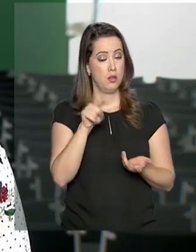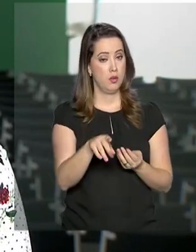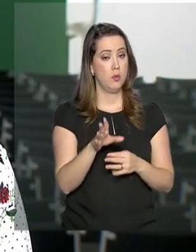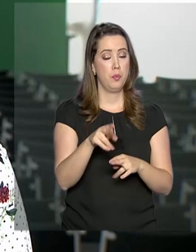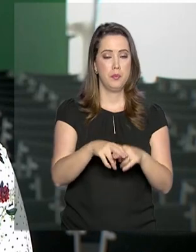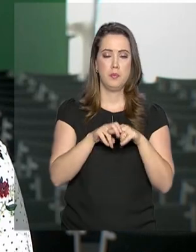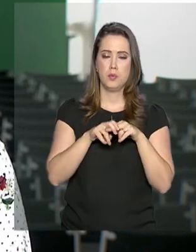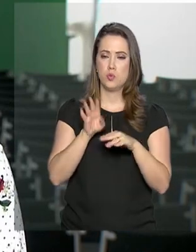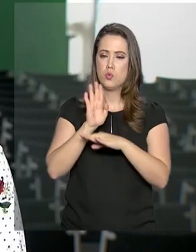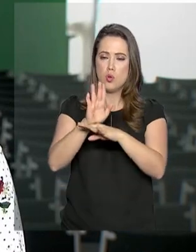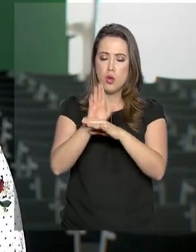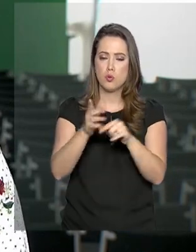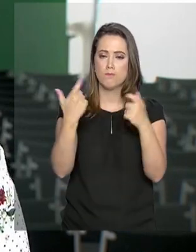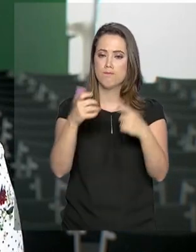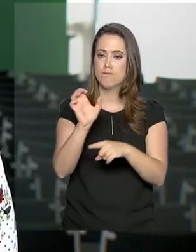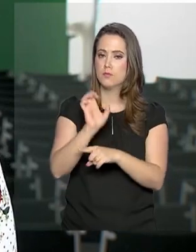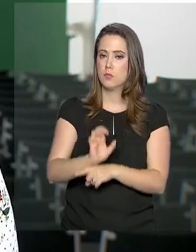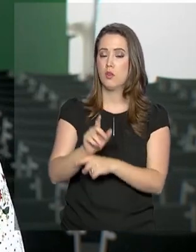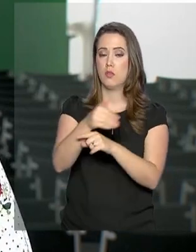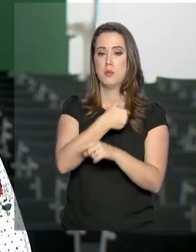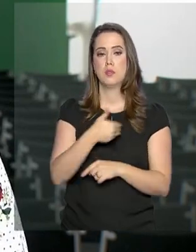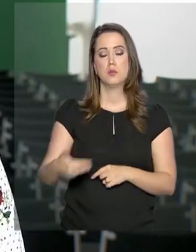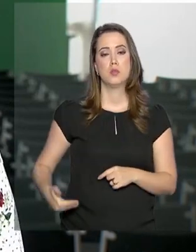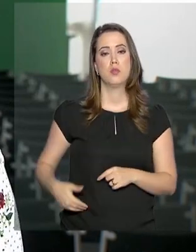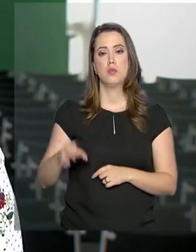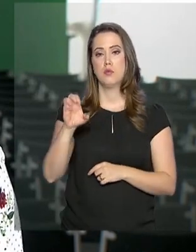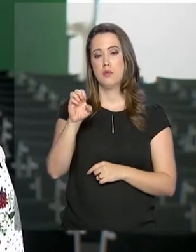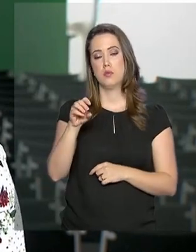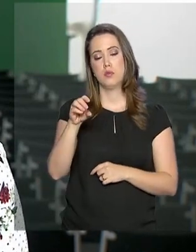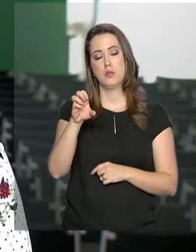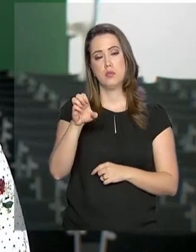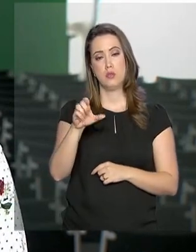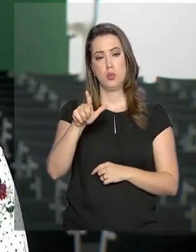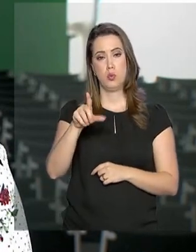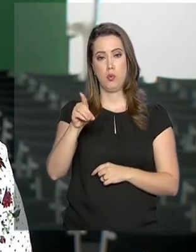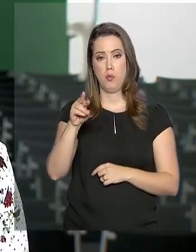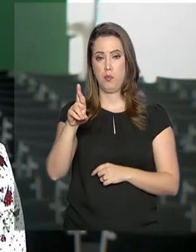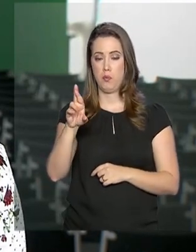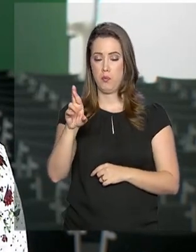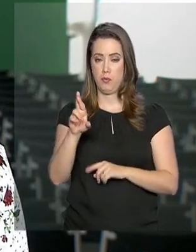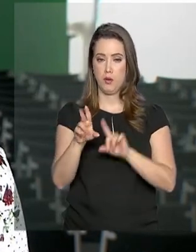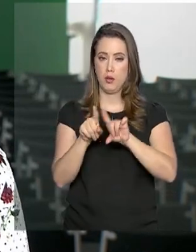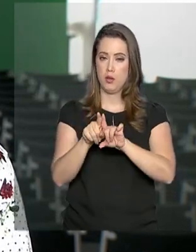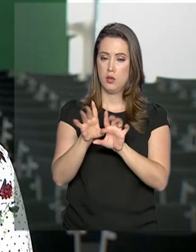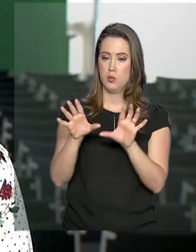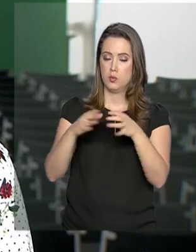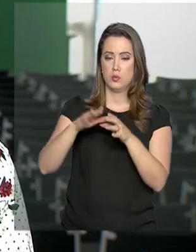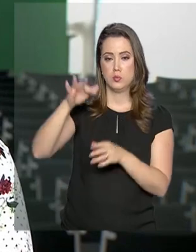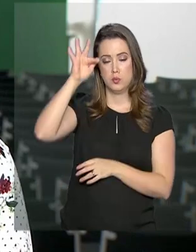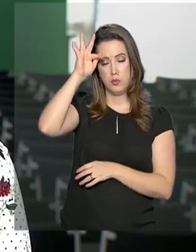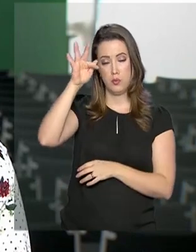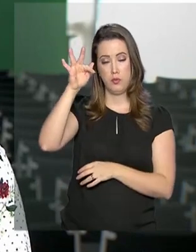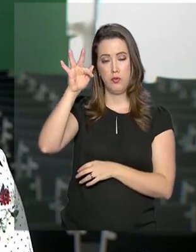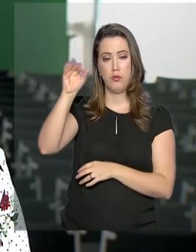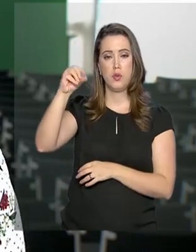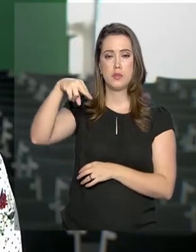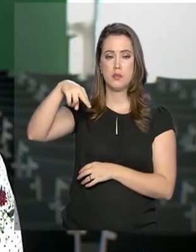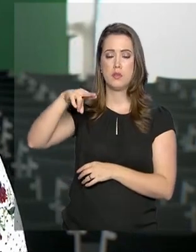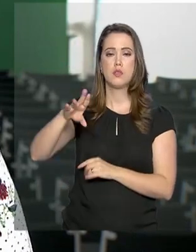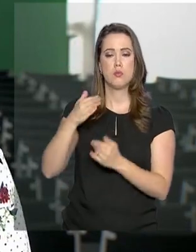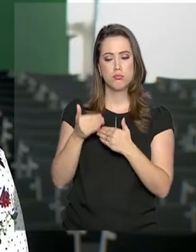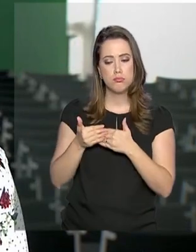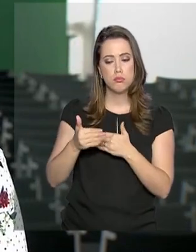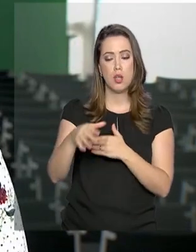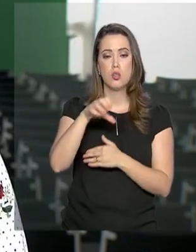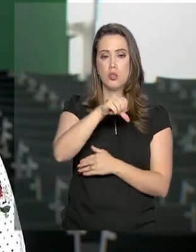reforço no Estado foi feito pelo governador Hélder Barbalho. A Força Nacional fica no Pará por 90 dias,